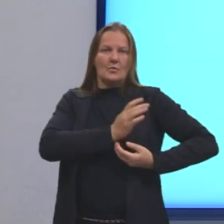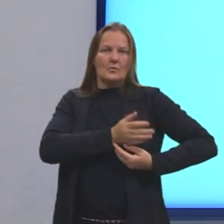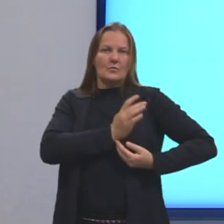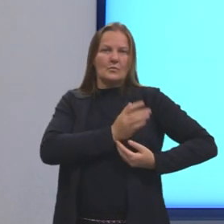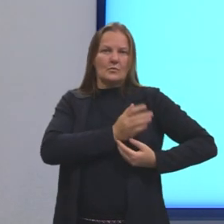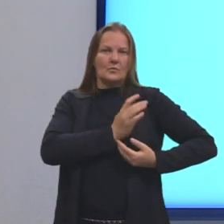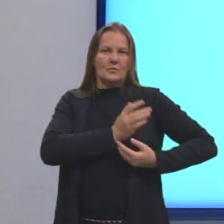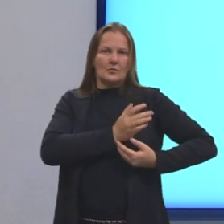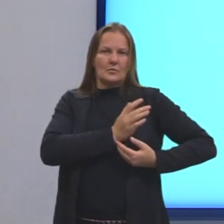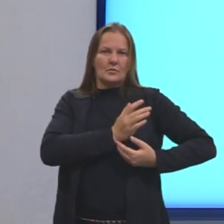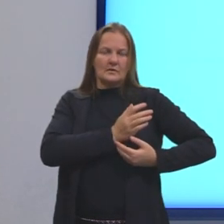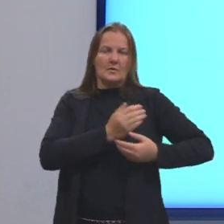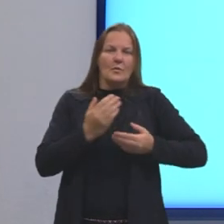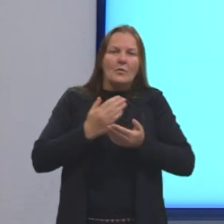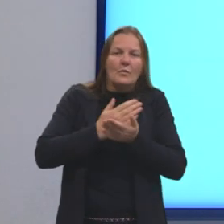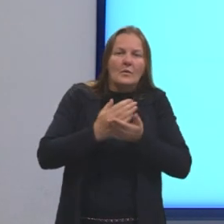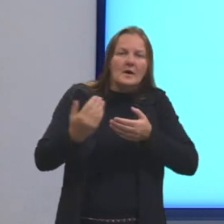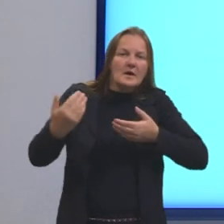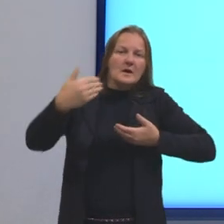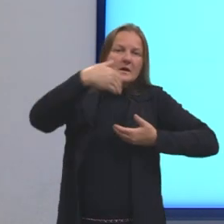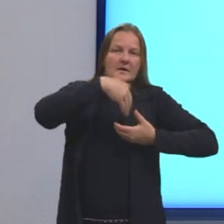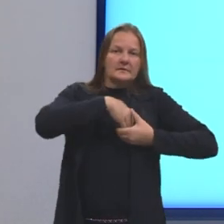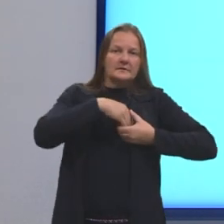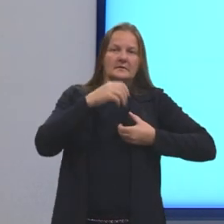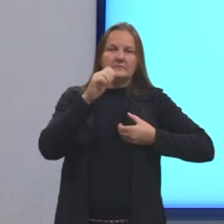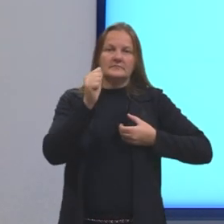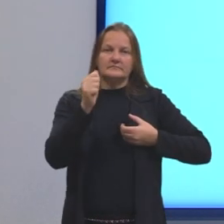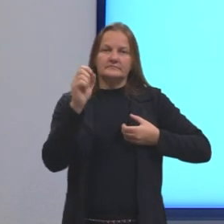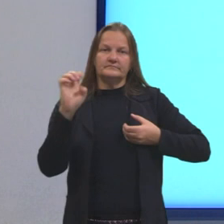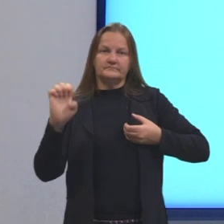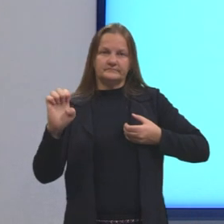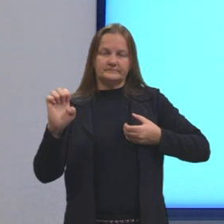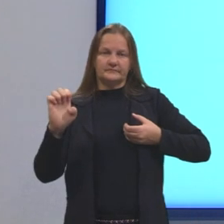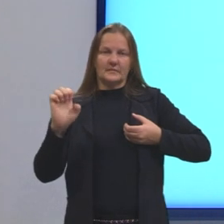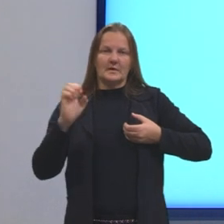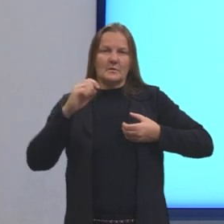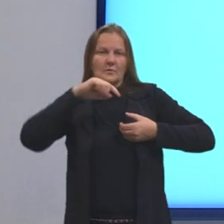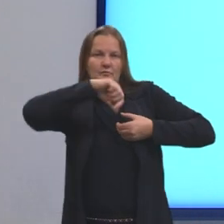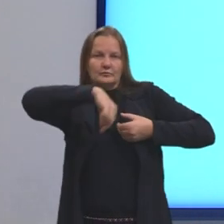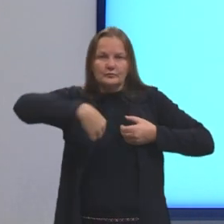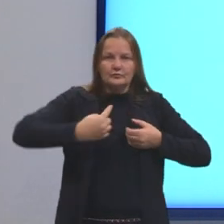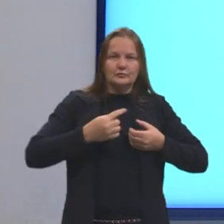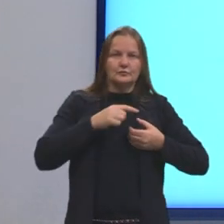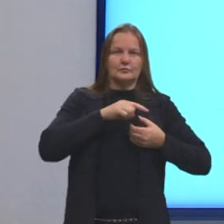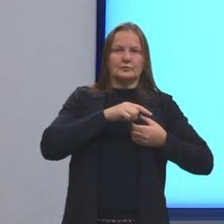através do átrio esquerdo. Do ventrículo